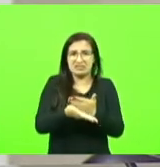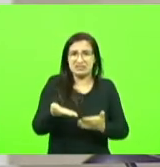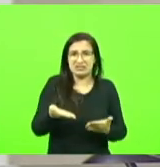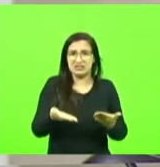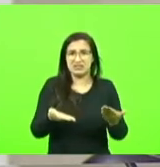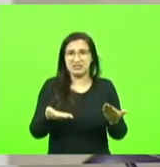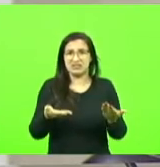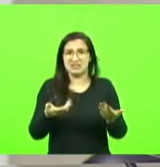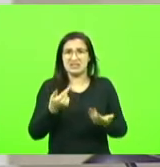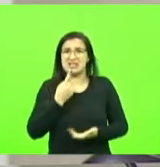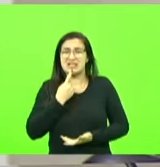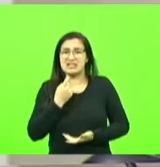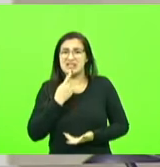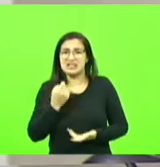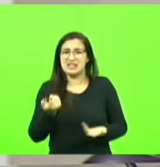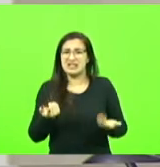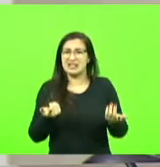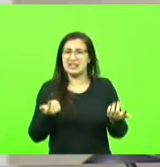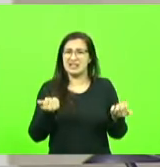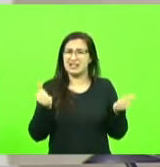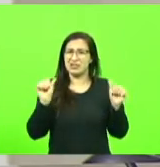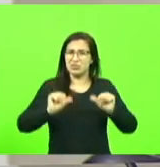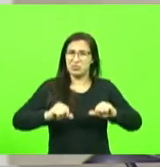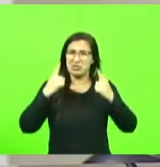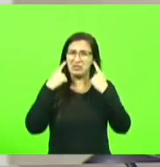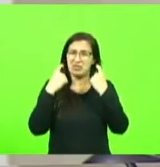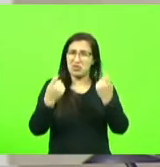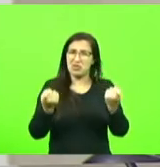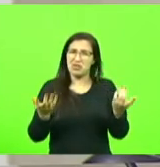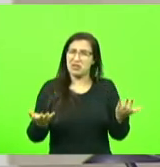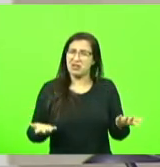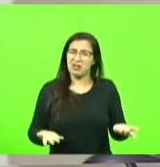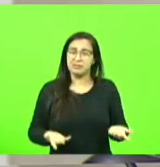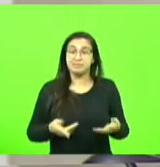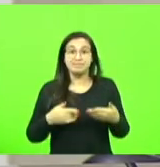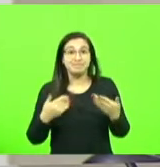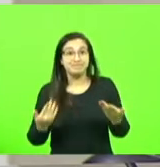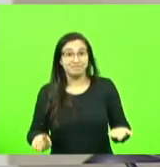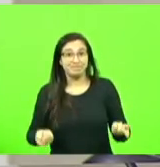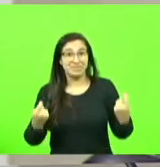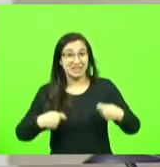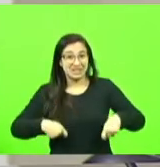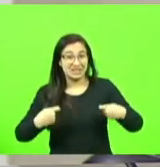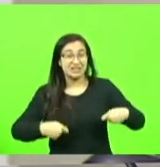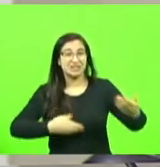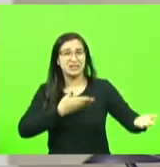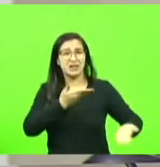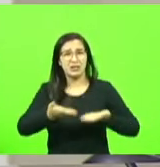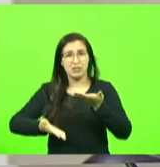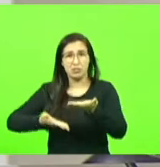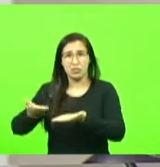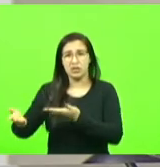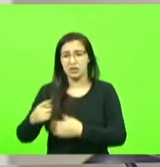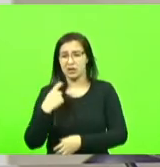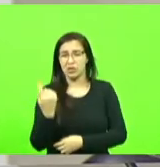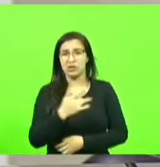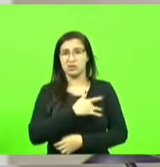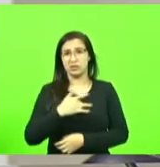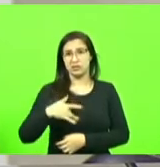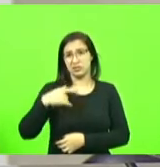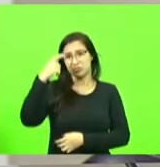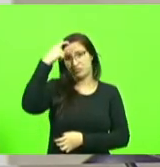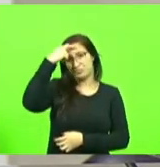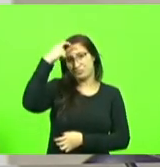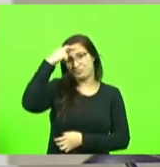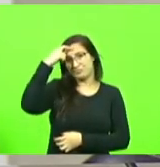sangue de coisas violentas então nós temos que cuidar muito com a nossa saúde mental e